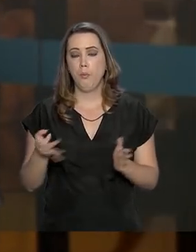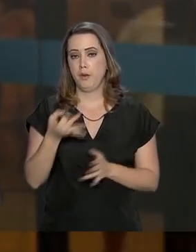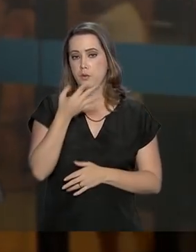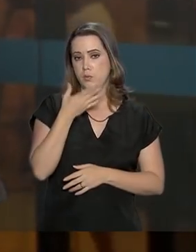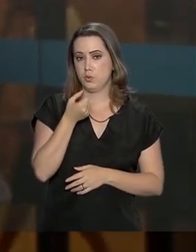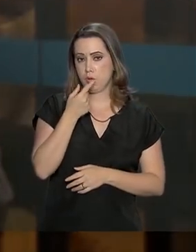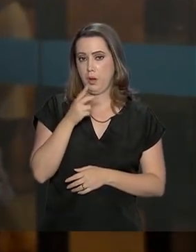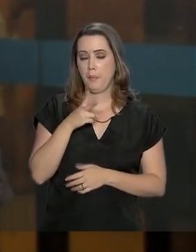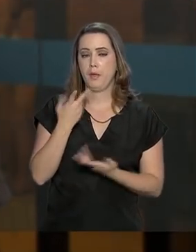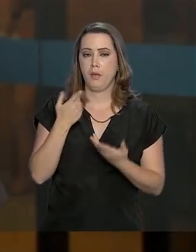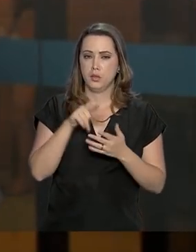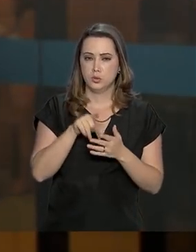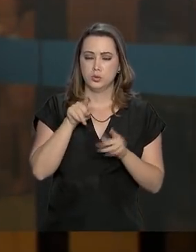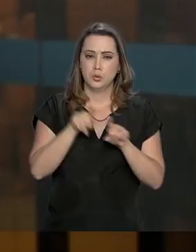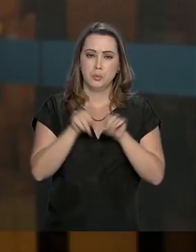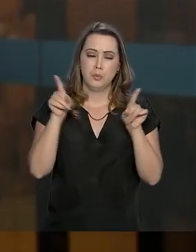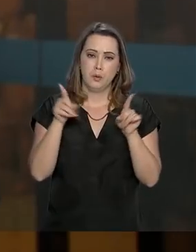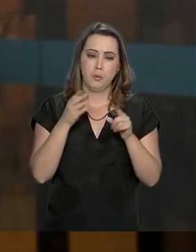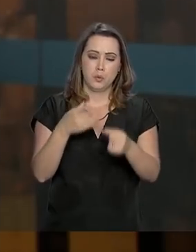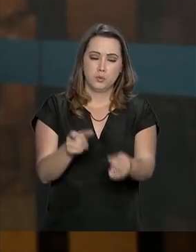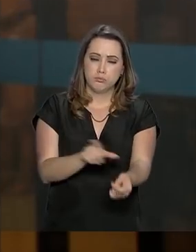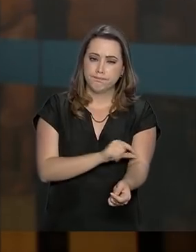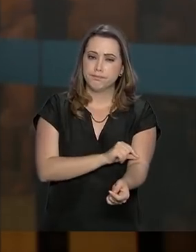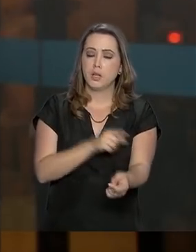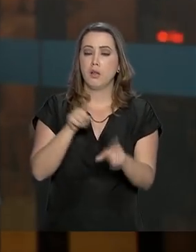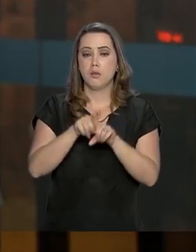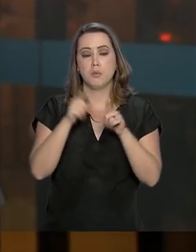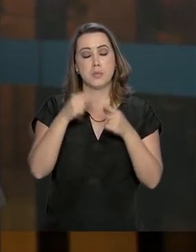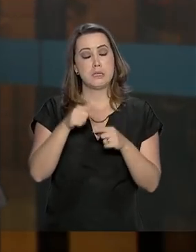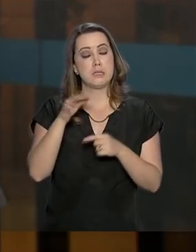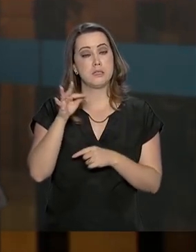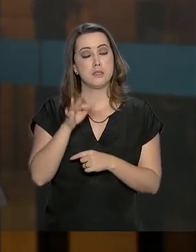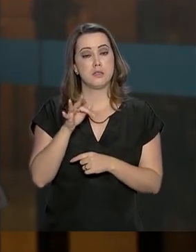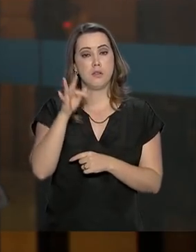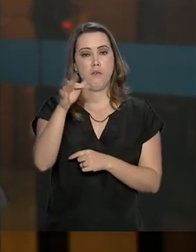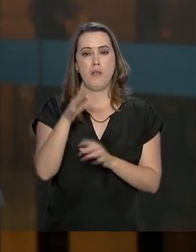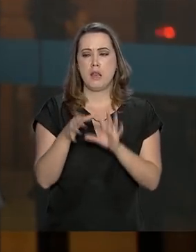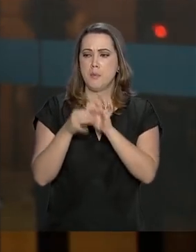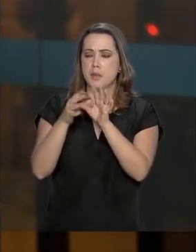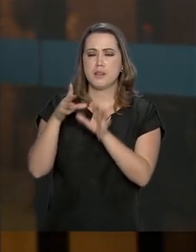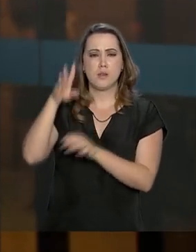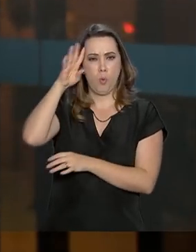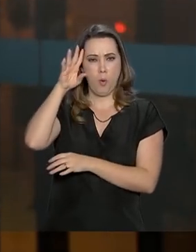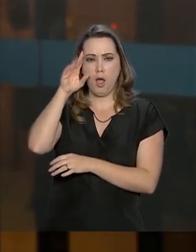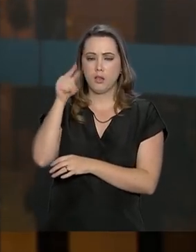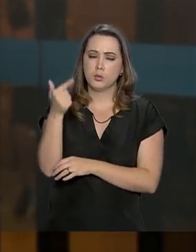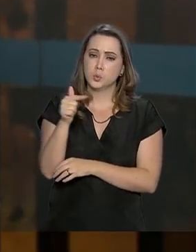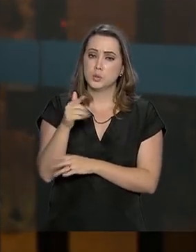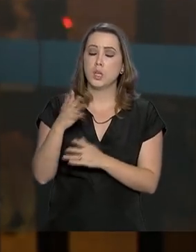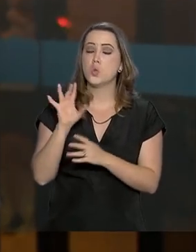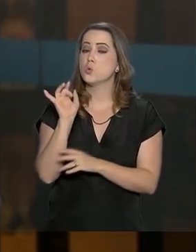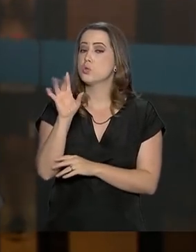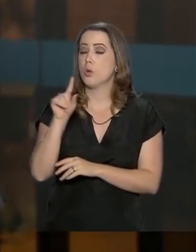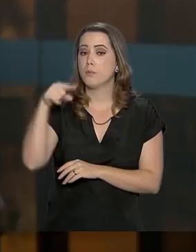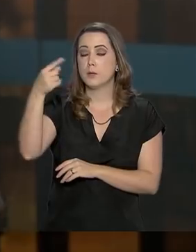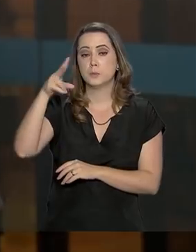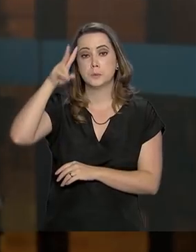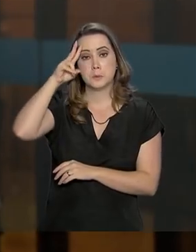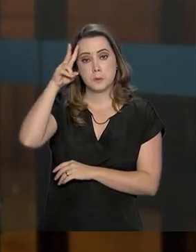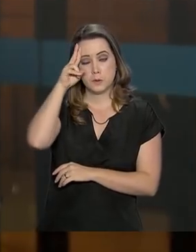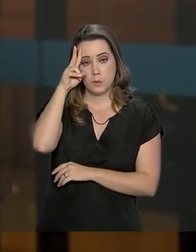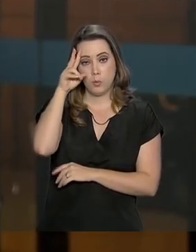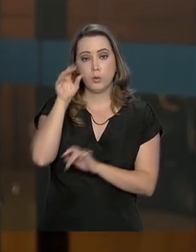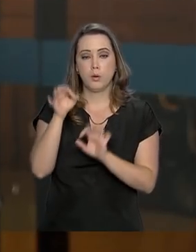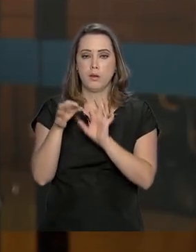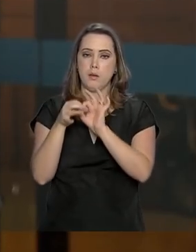a alta que estava prevista para a próxima quarta-feira foi adiada pelo menos até segunda-feira da semana que vem. E as